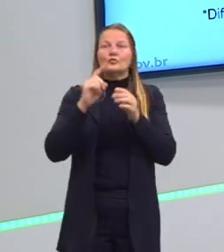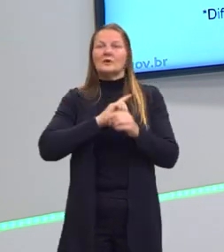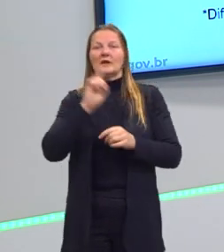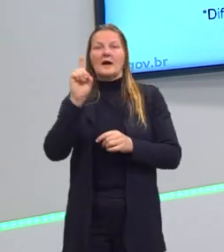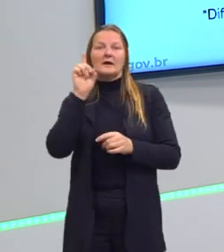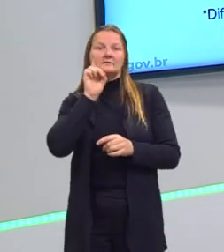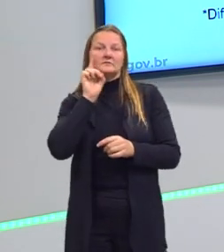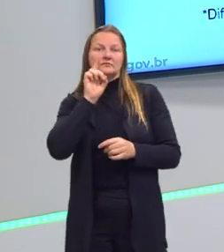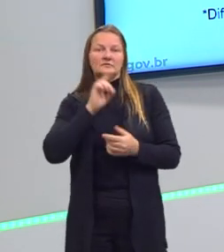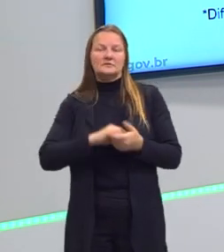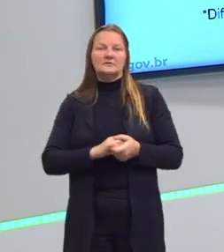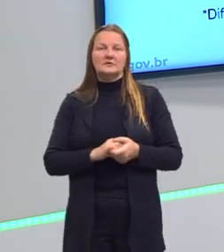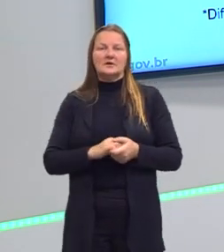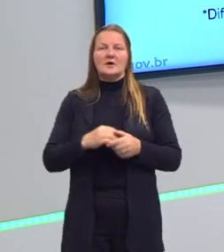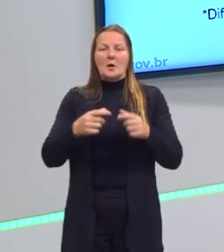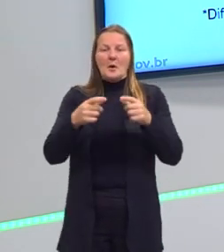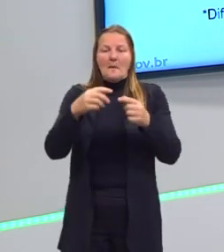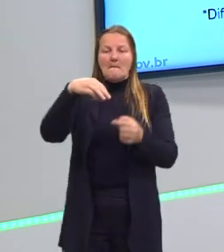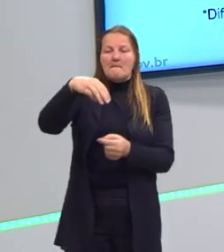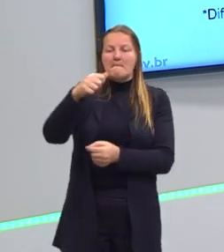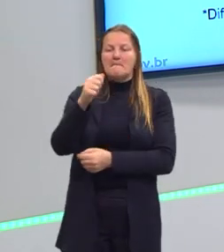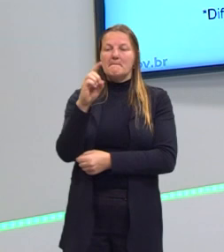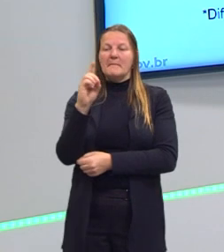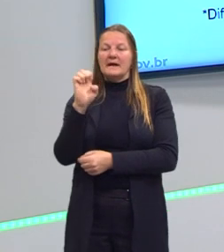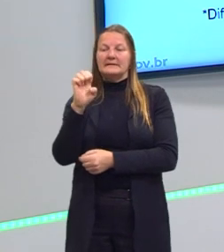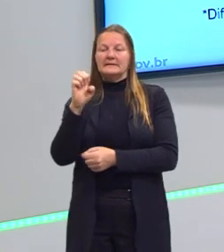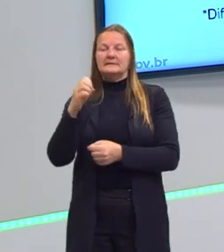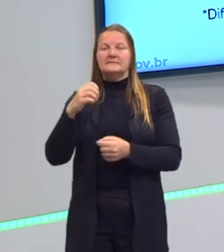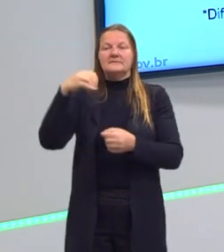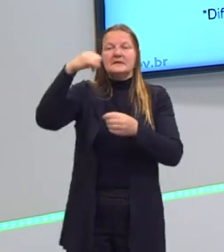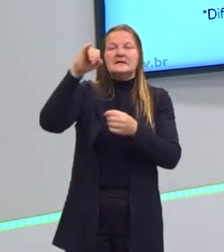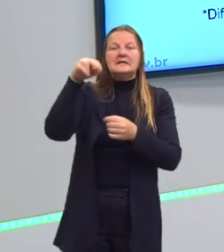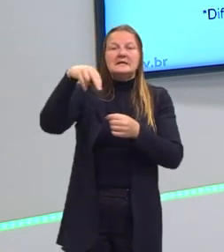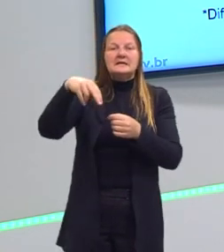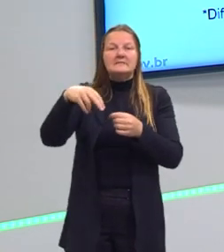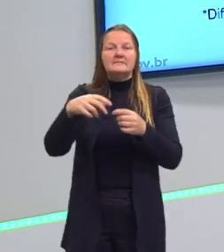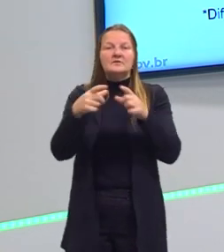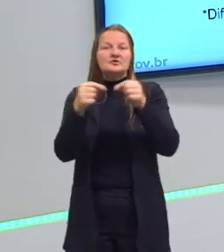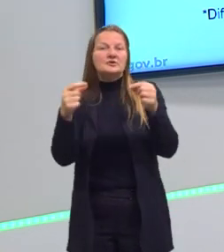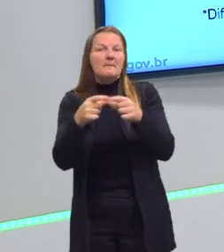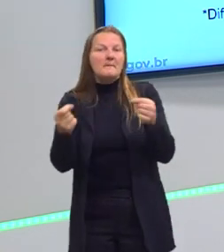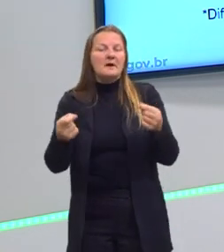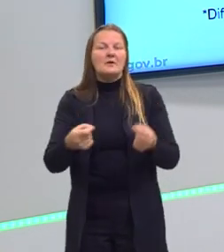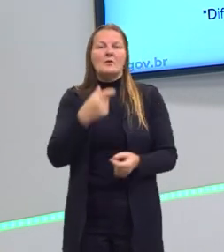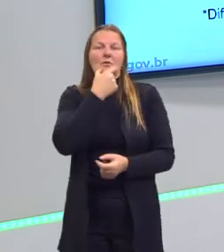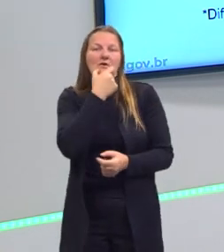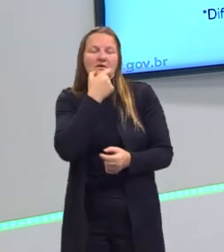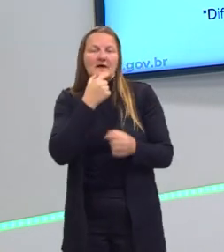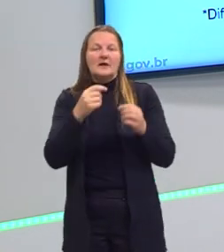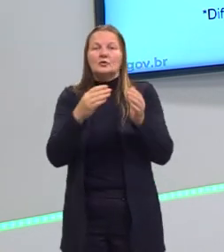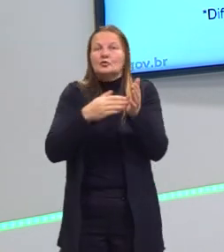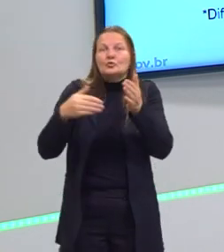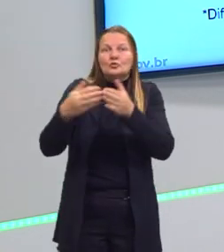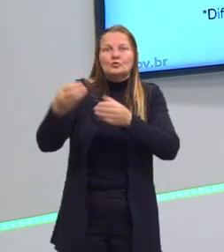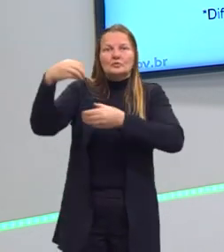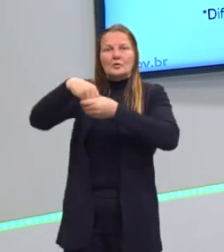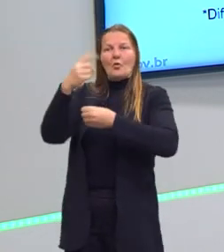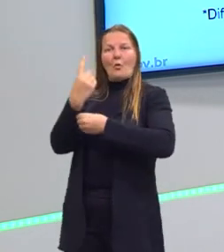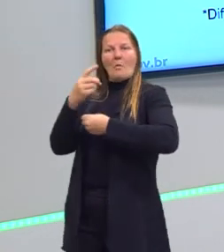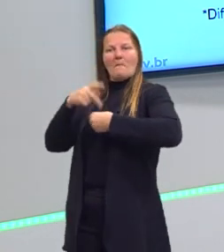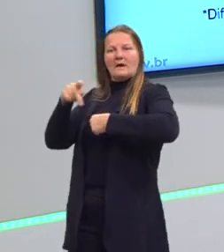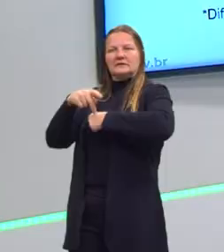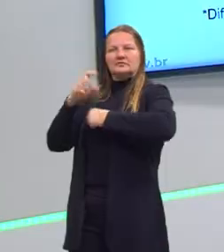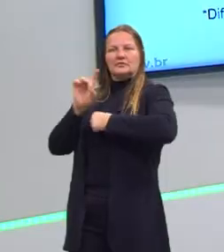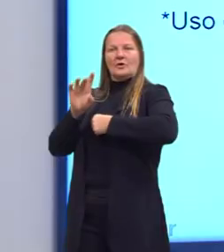Estados Unidos. Made in Japão, made in Inglaterra, todo o processo, toda a cadeia produtiva era feita naquele país.